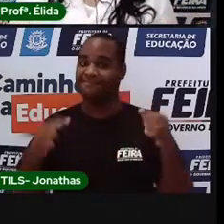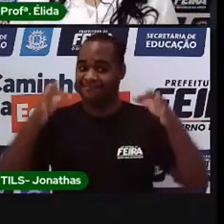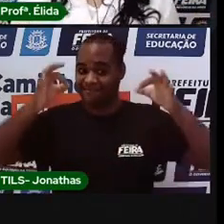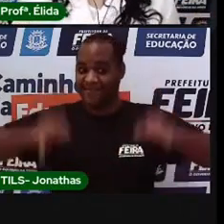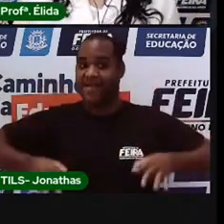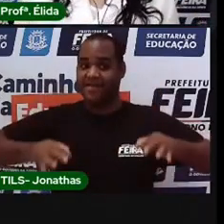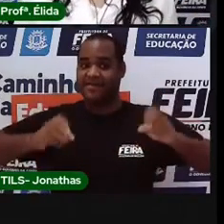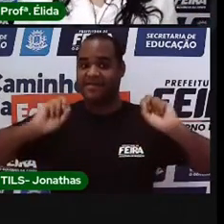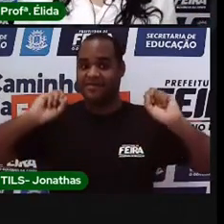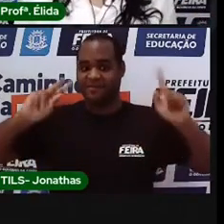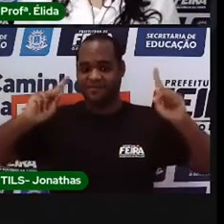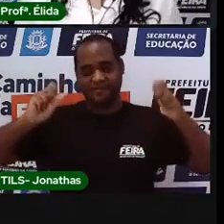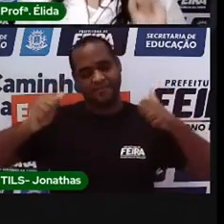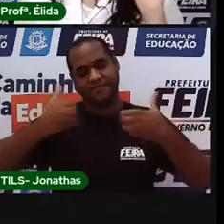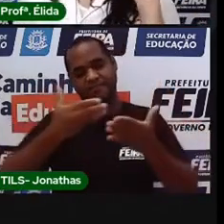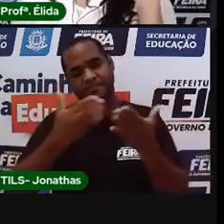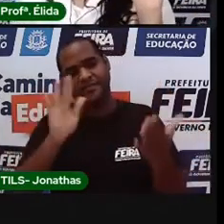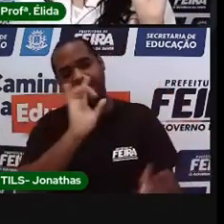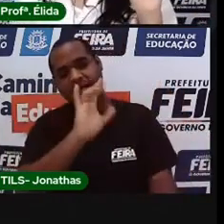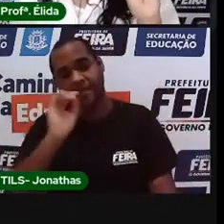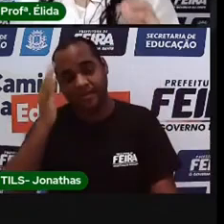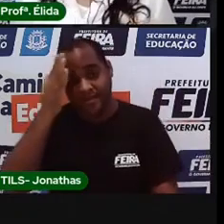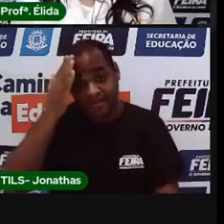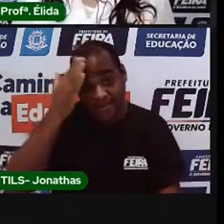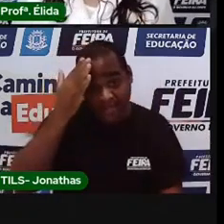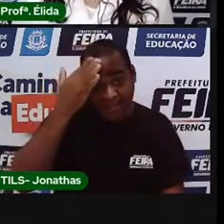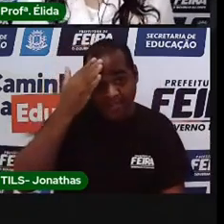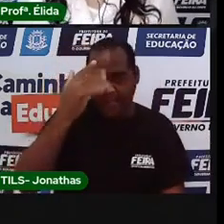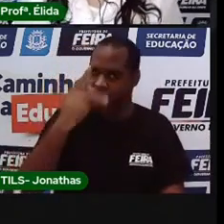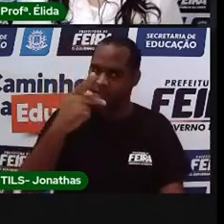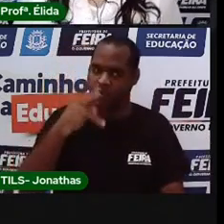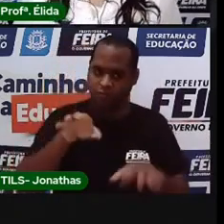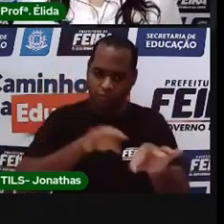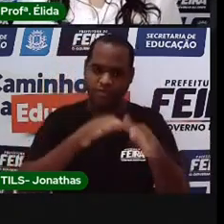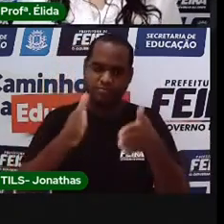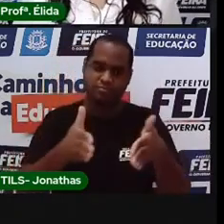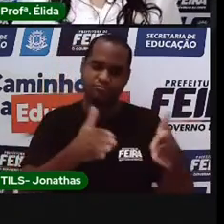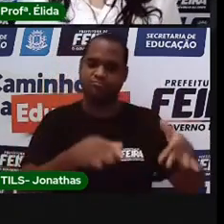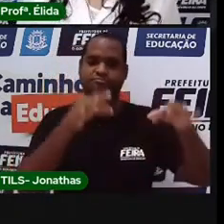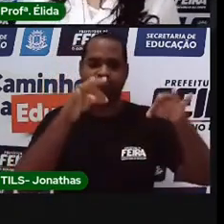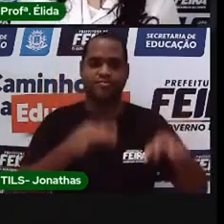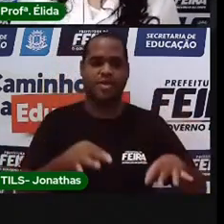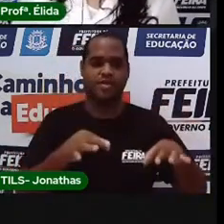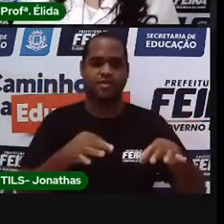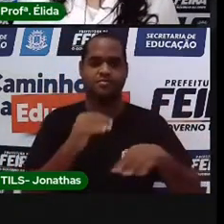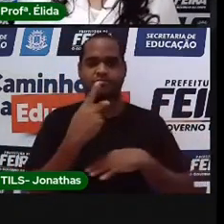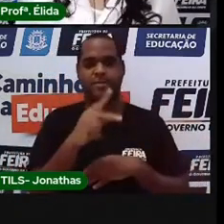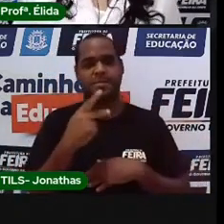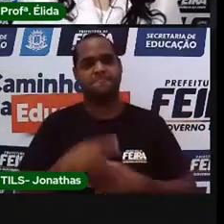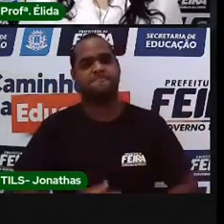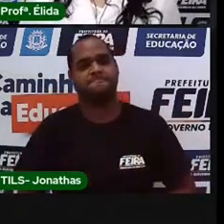certo? Você já sabe a ordem certinha de cada elemento.